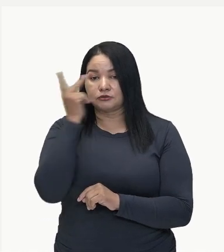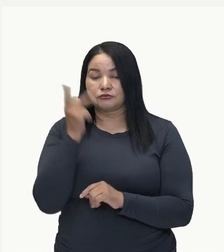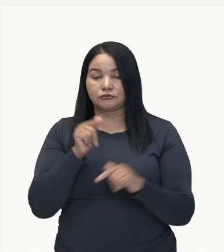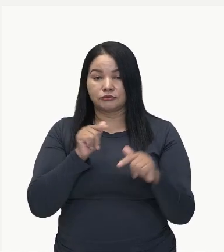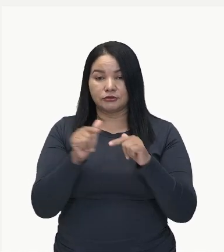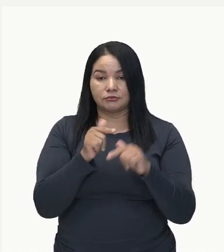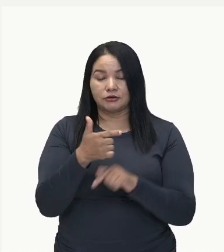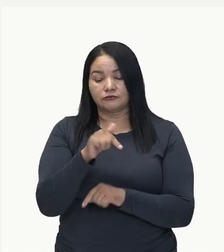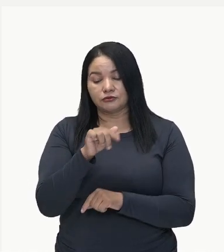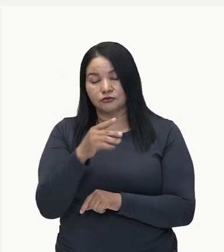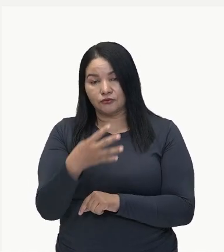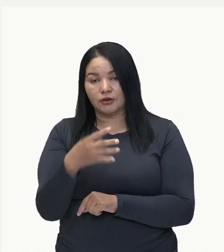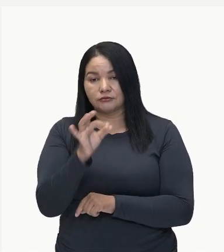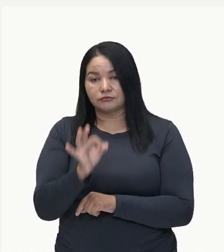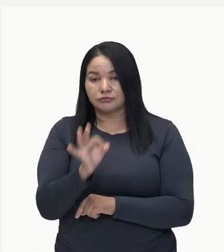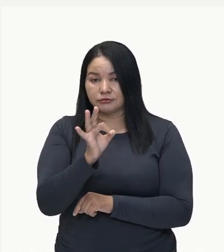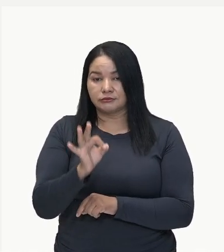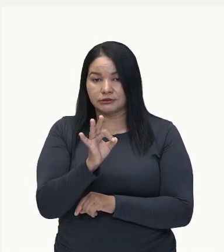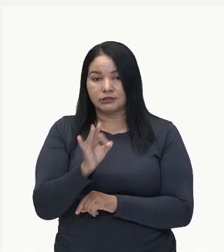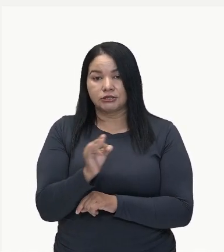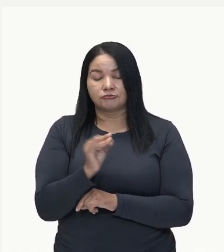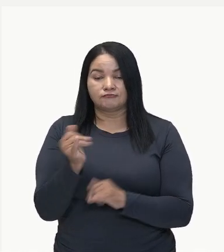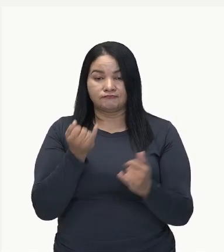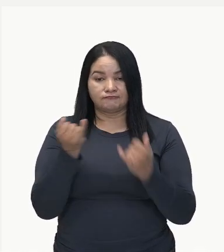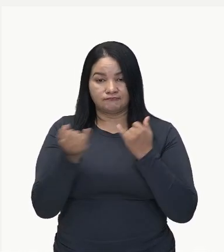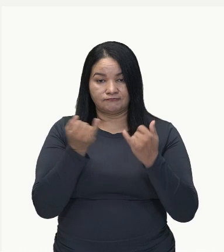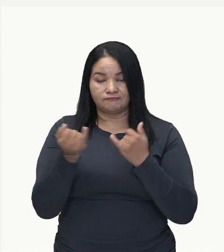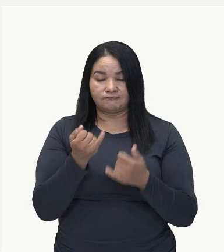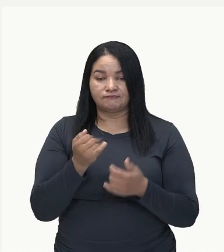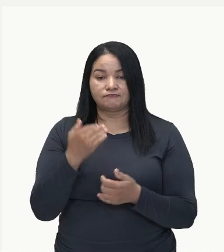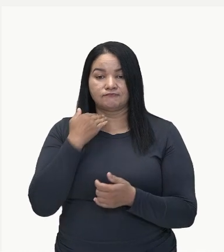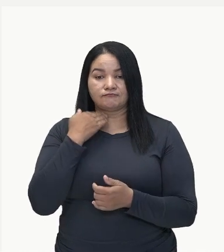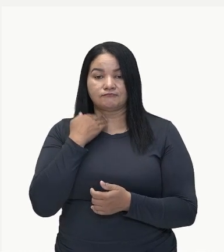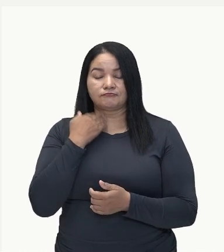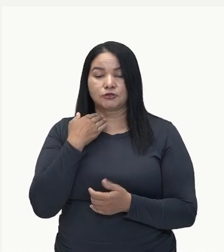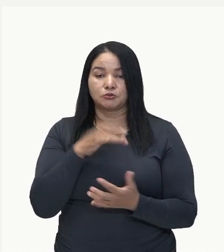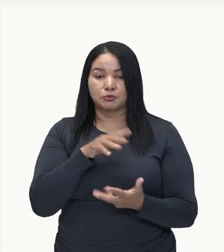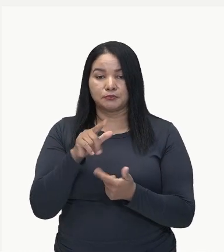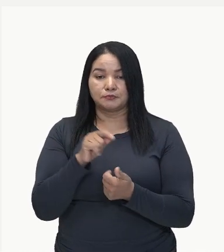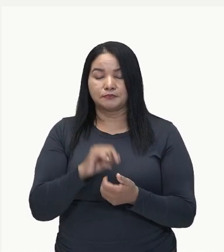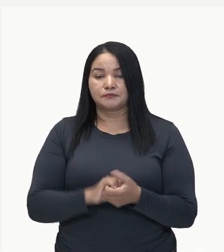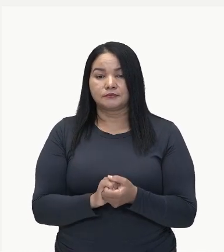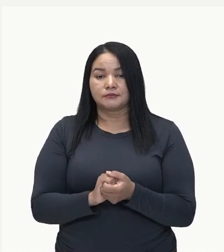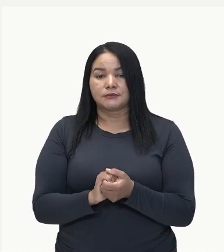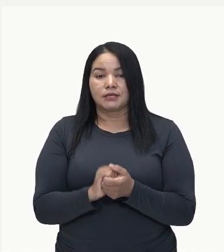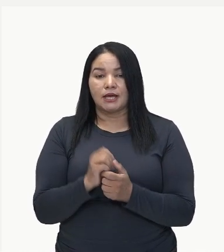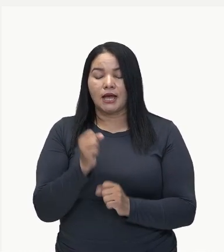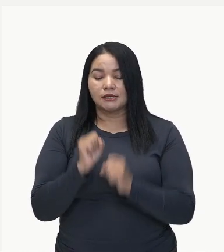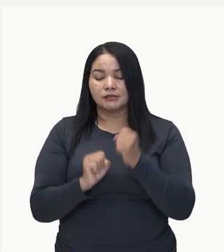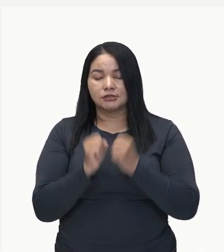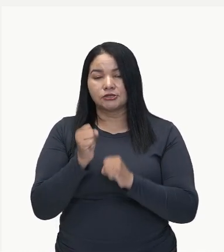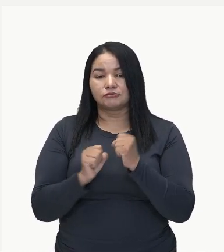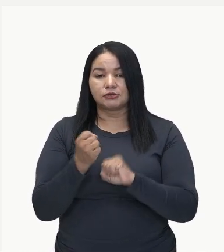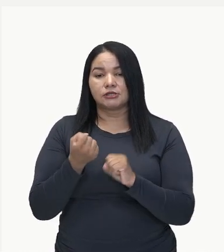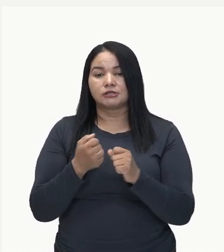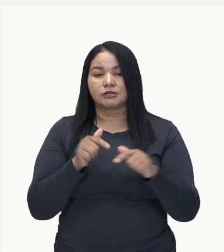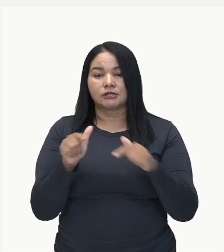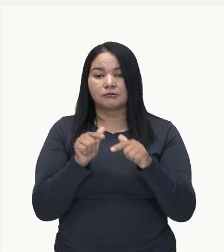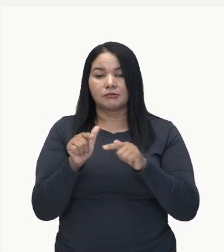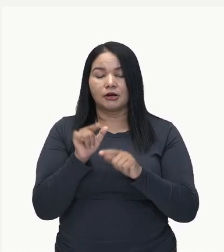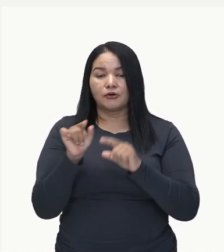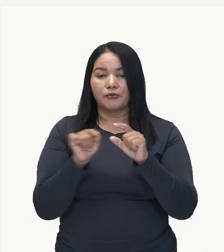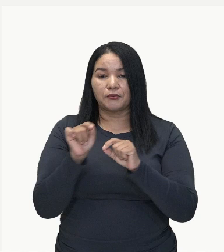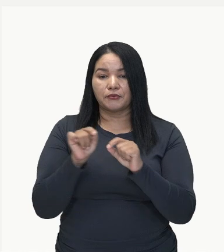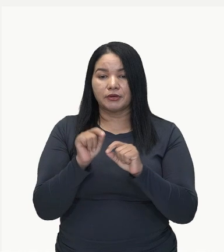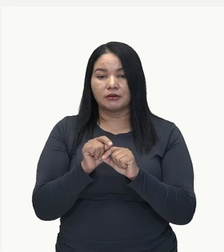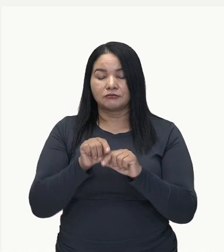sua força de trabalho. São dados do Banco Mundial. Quais são essas empresas? O que essas empresas vão atuar? Elas vão atuar